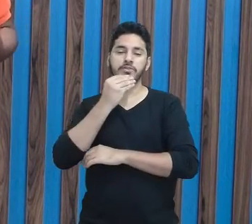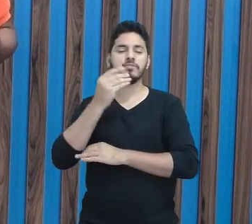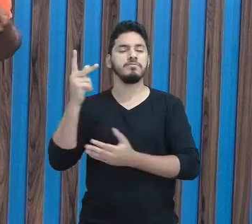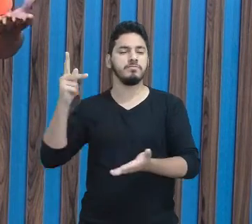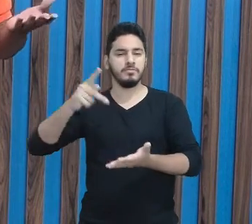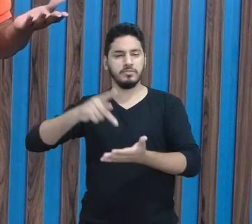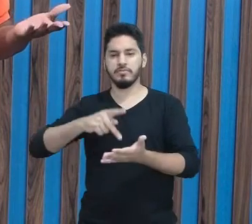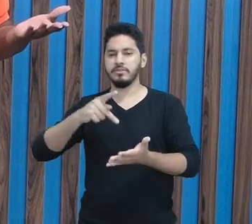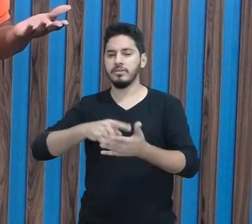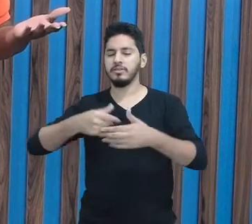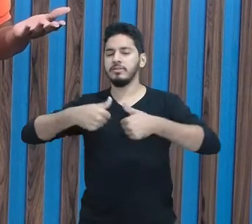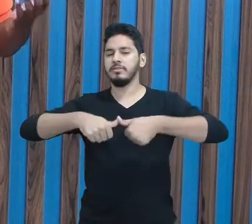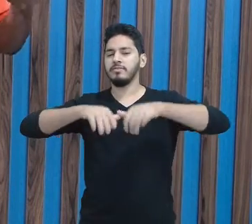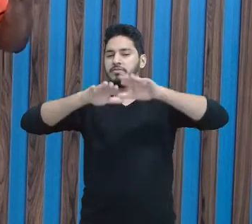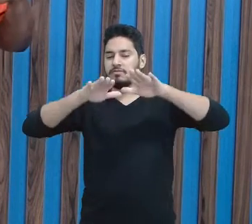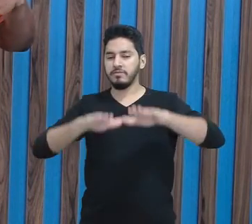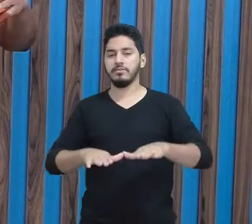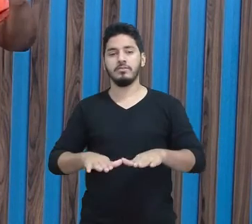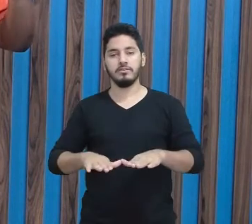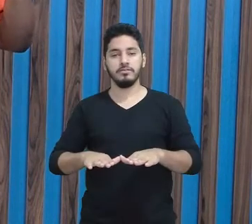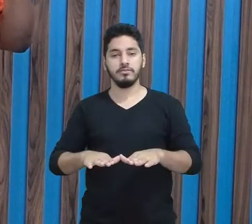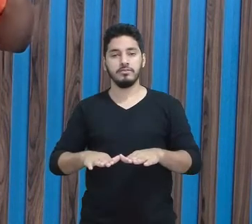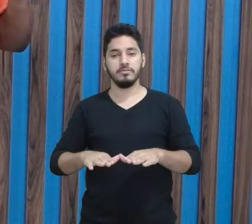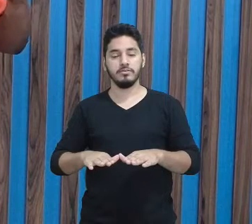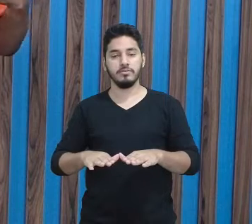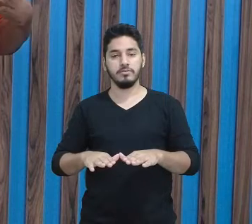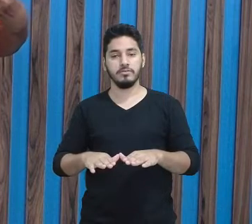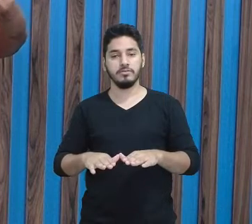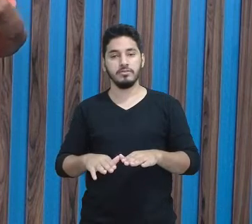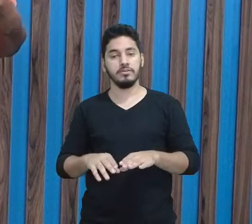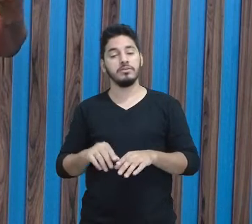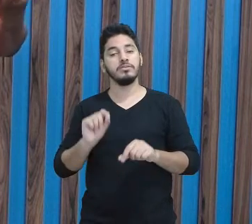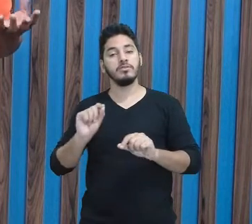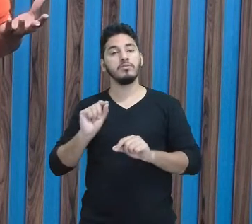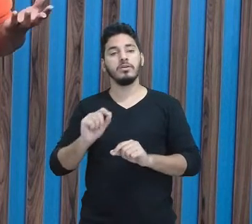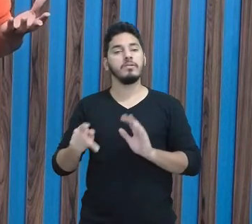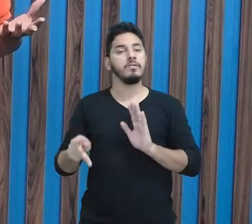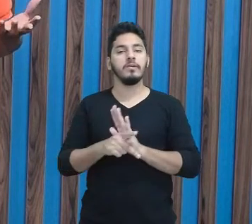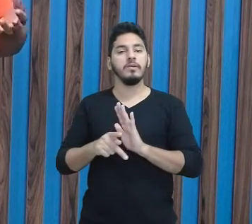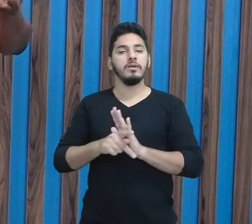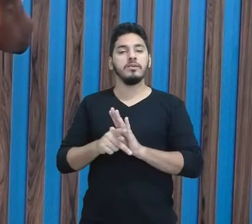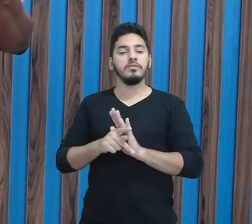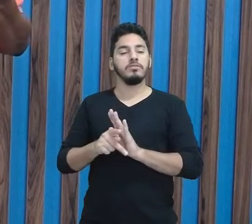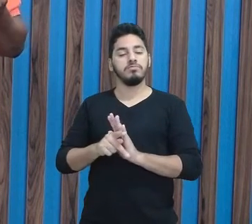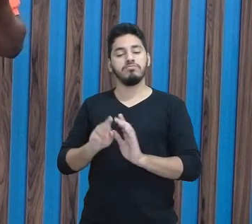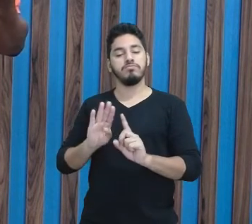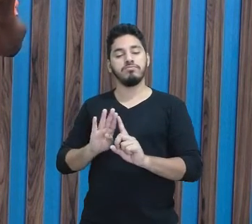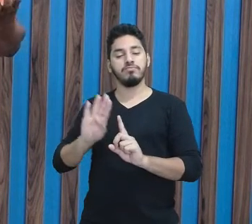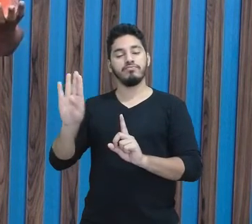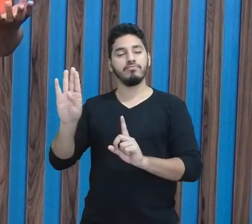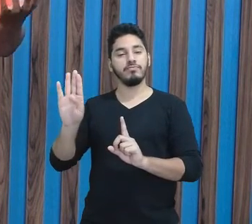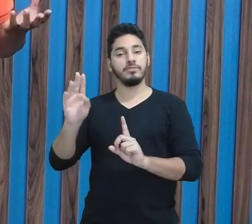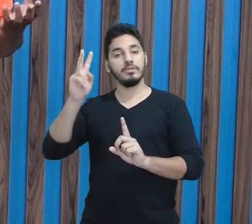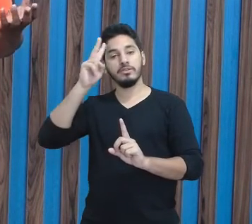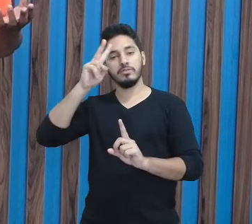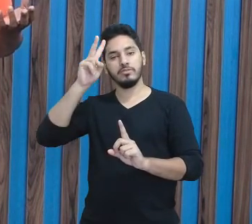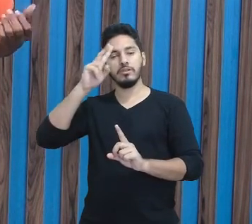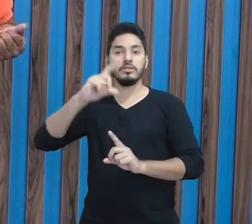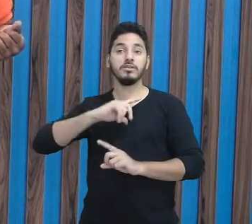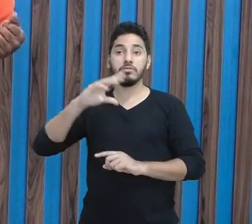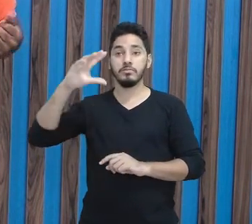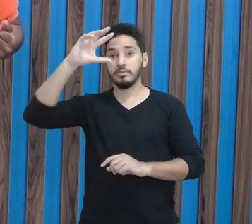verdade de permanecer atuando e sendo protagonista da sua própria história e tendo uma aprendizagem tão